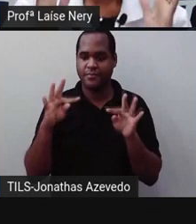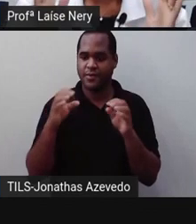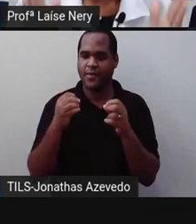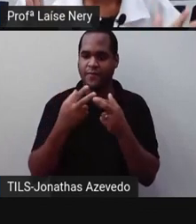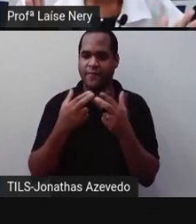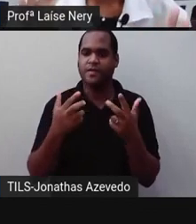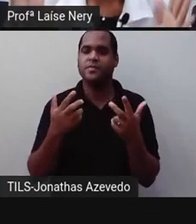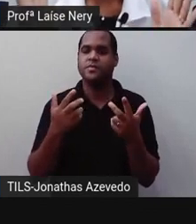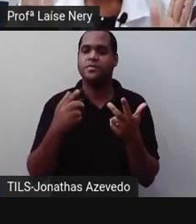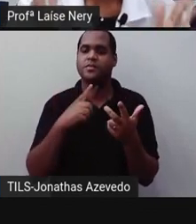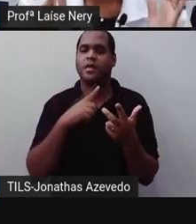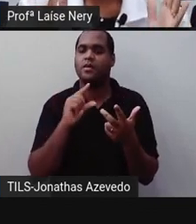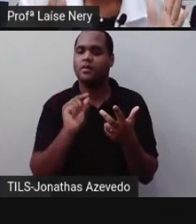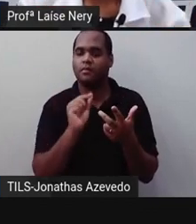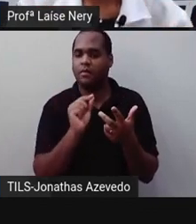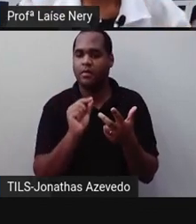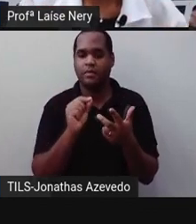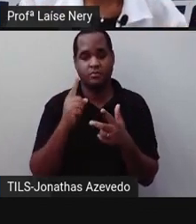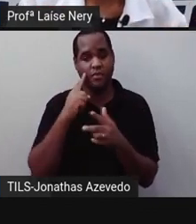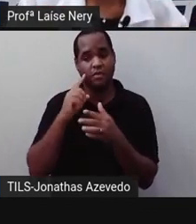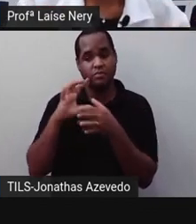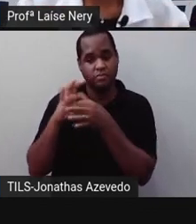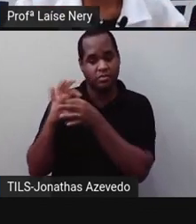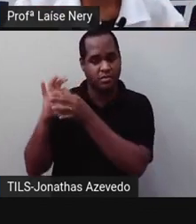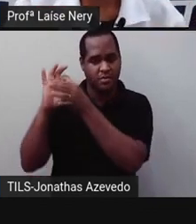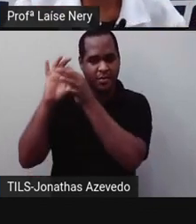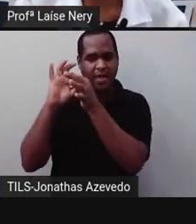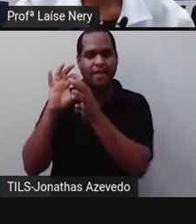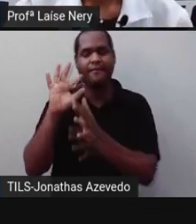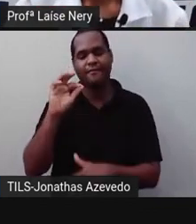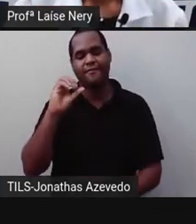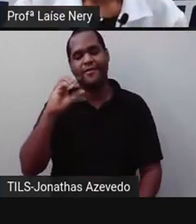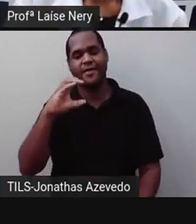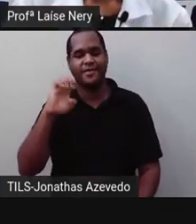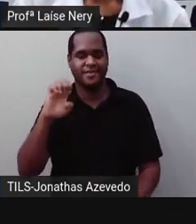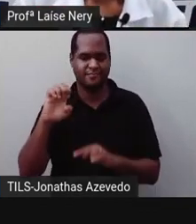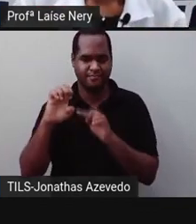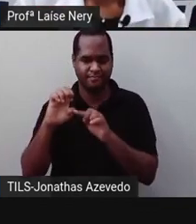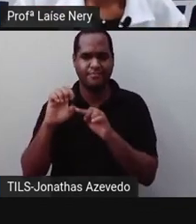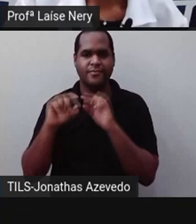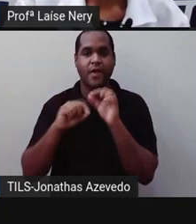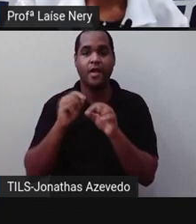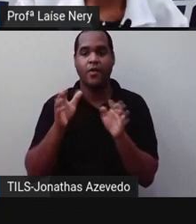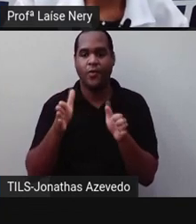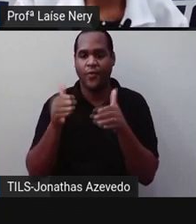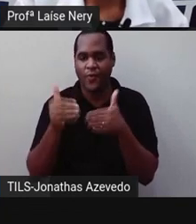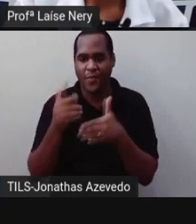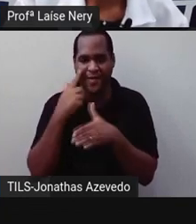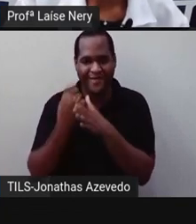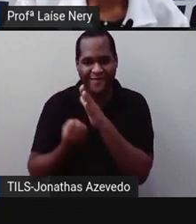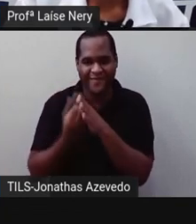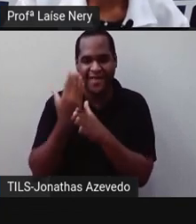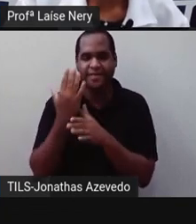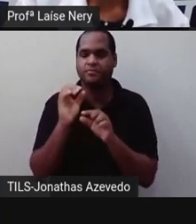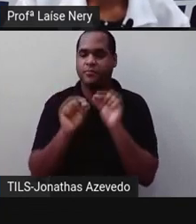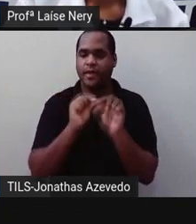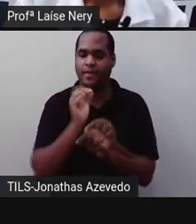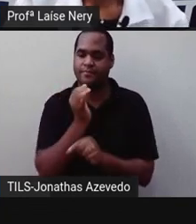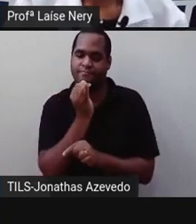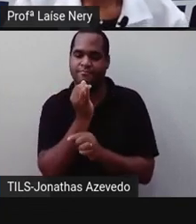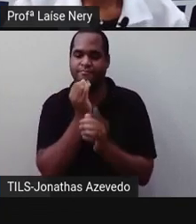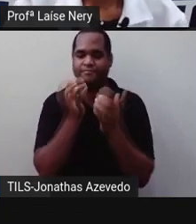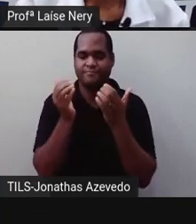partes retas que formam ele são chamadas de faces. Nesse cubo que está aparecendo aqui, por exemplo,